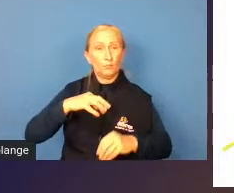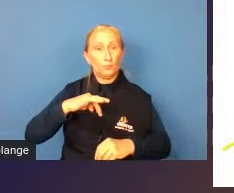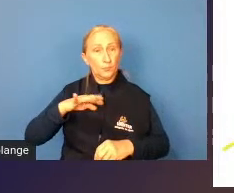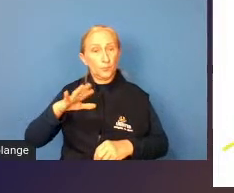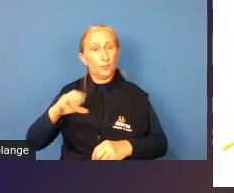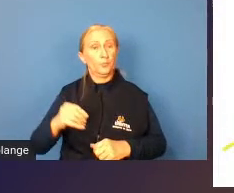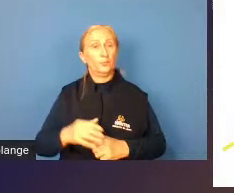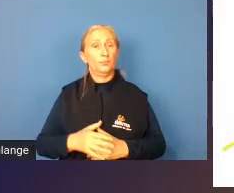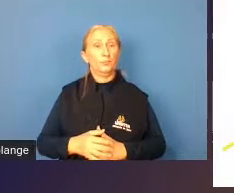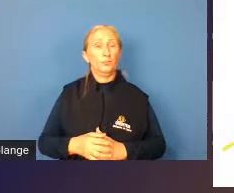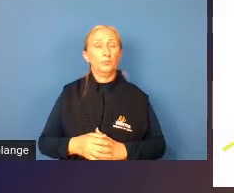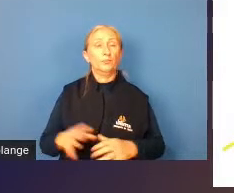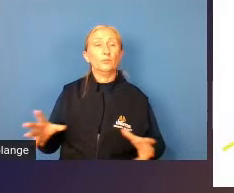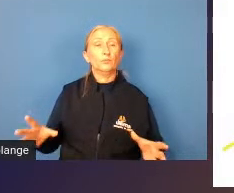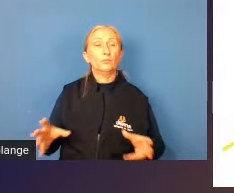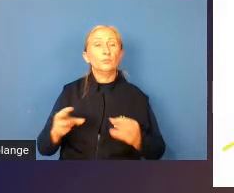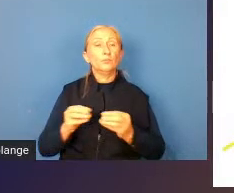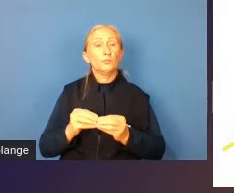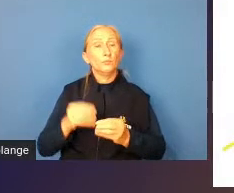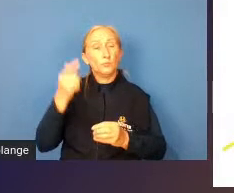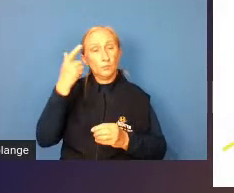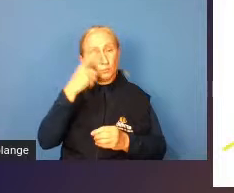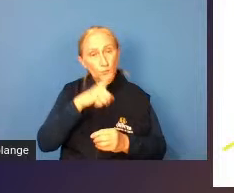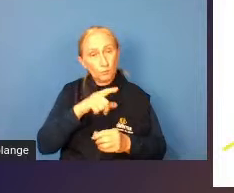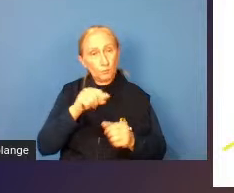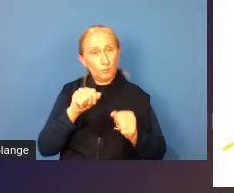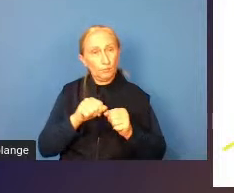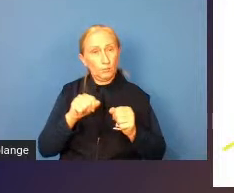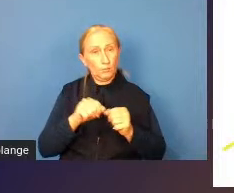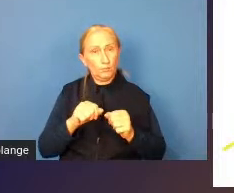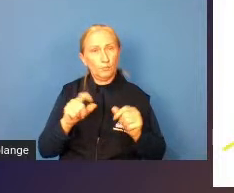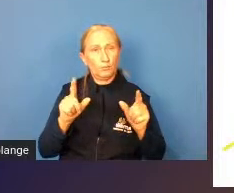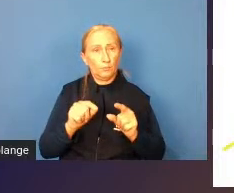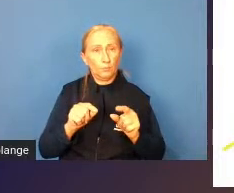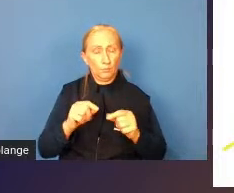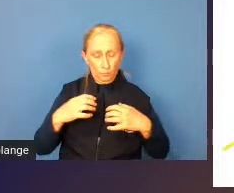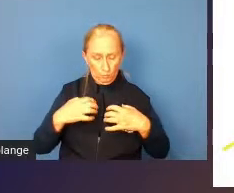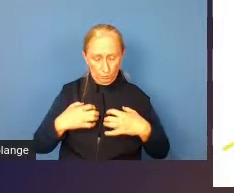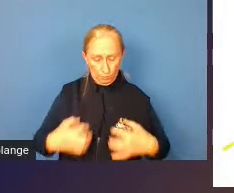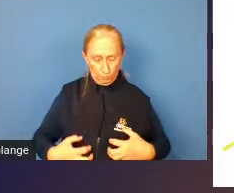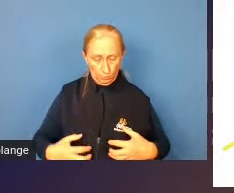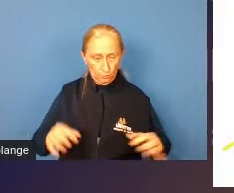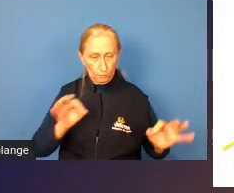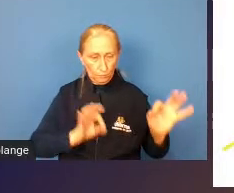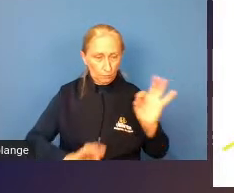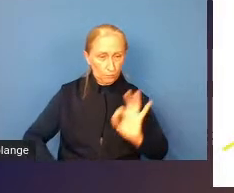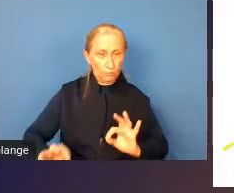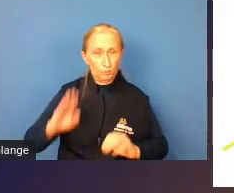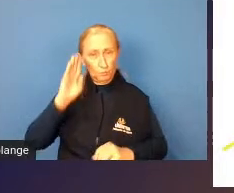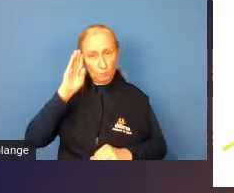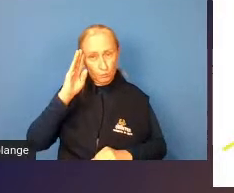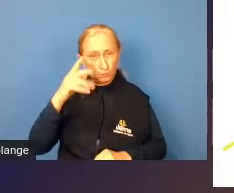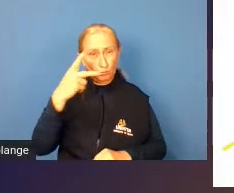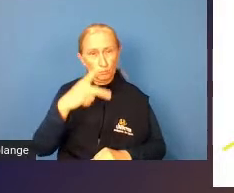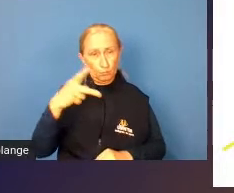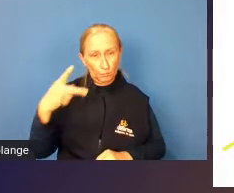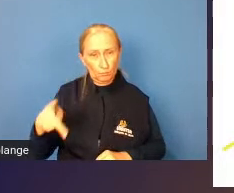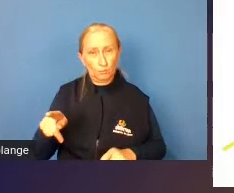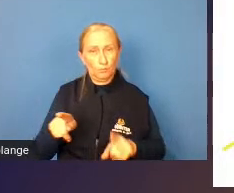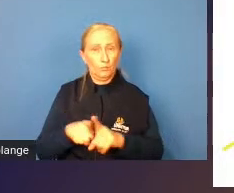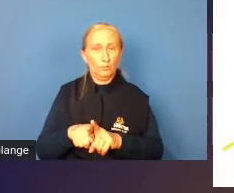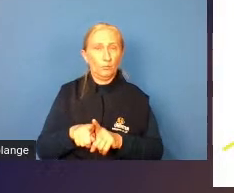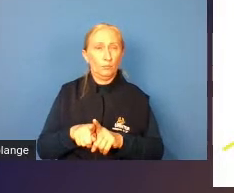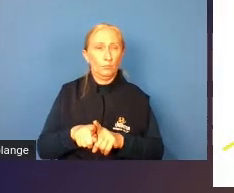um resumo geral para a gente conseguir reduzir os comportamentos estereotipados principalmente dele até mesmo com